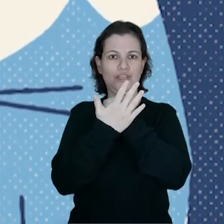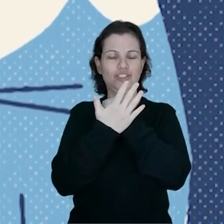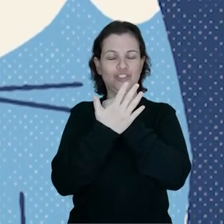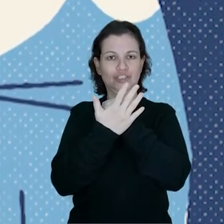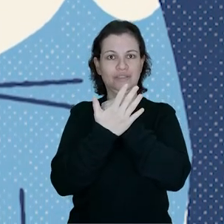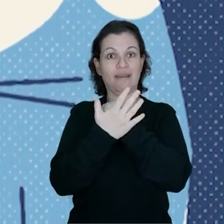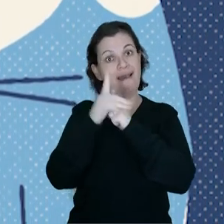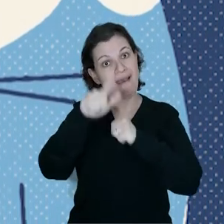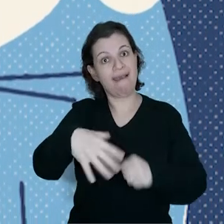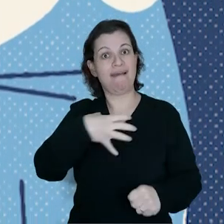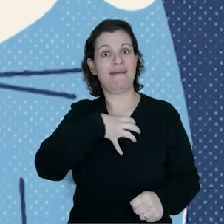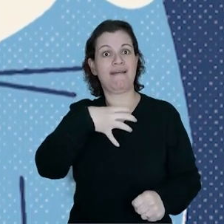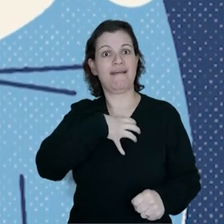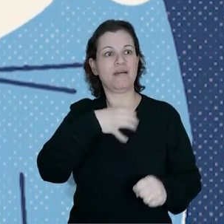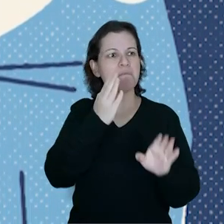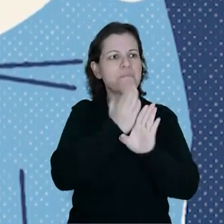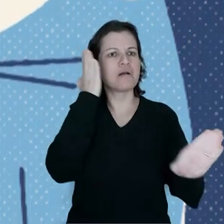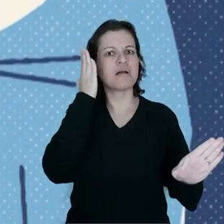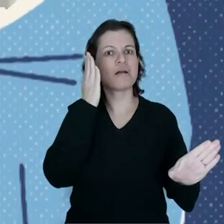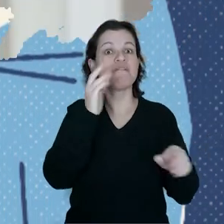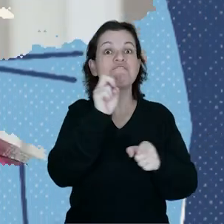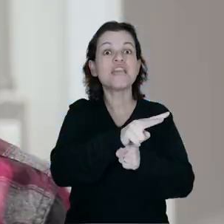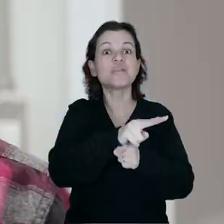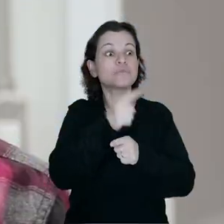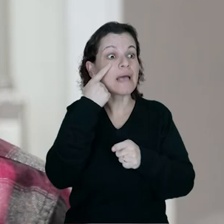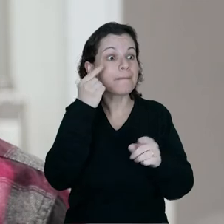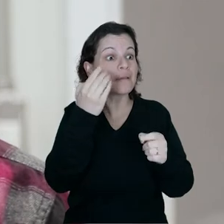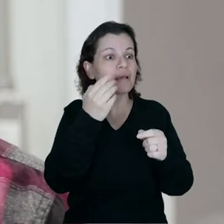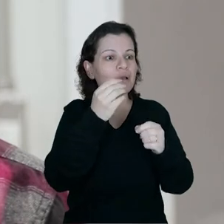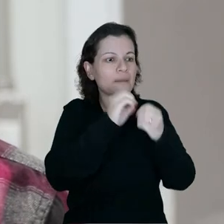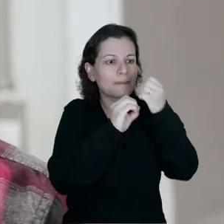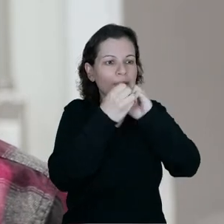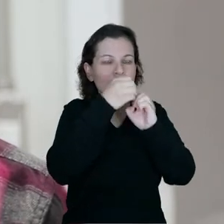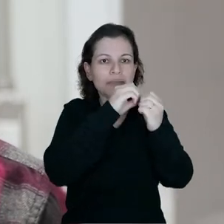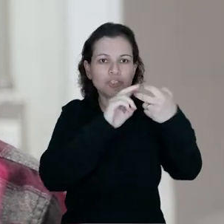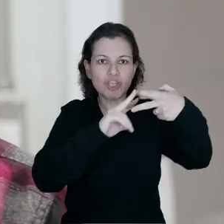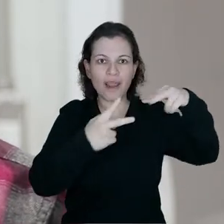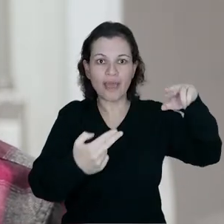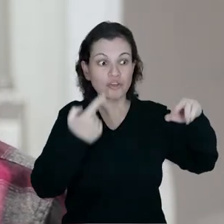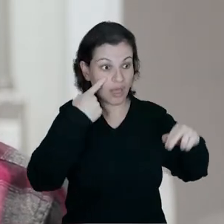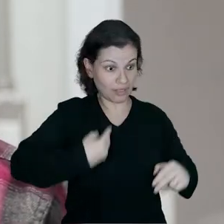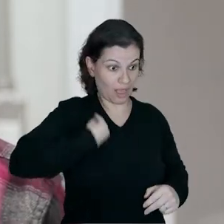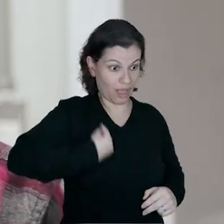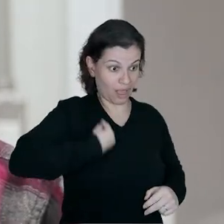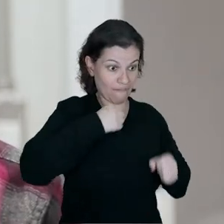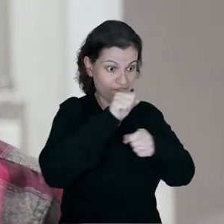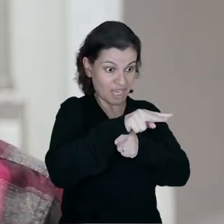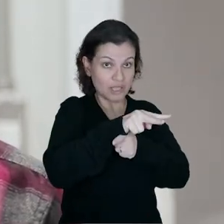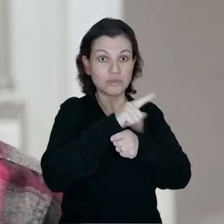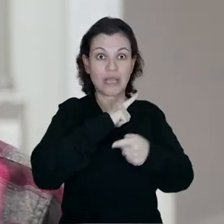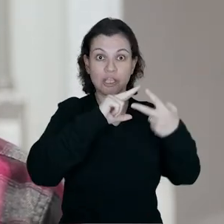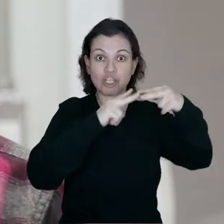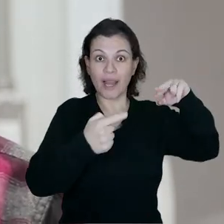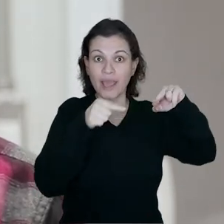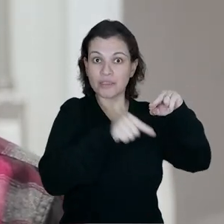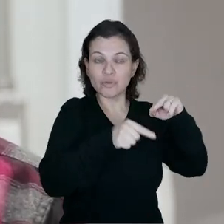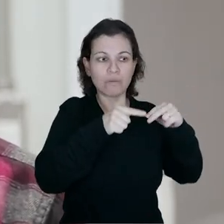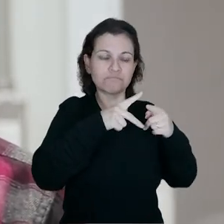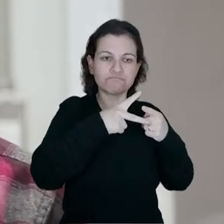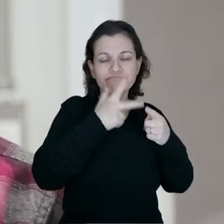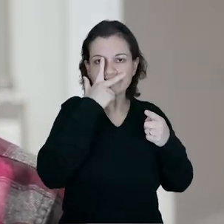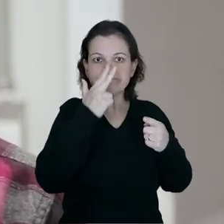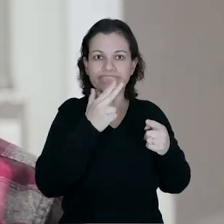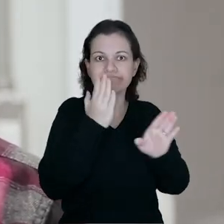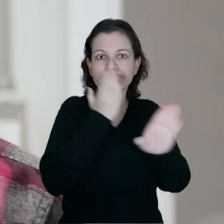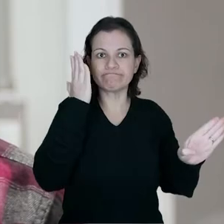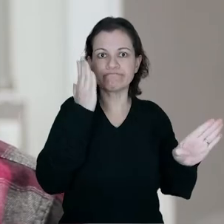-19 e é uma forma de detectar o vírus, o material genético do vírus, que é um indicativo da presença do vírus e é uma